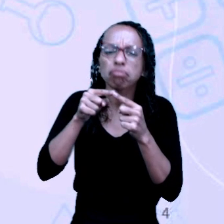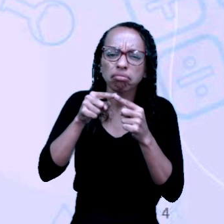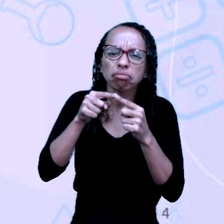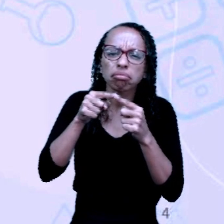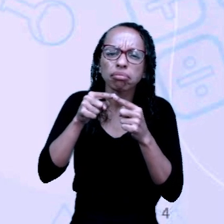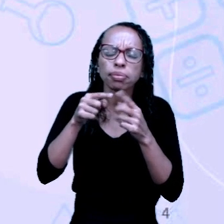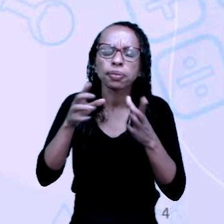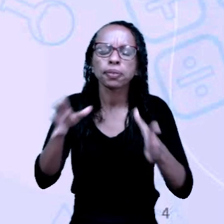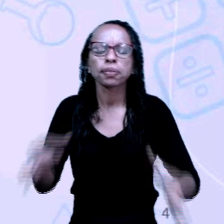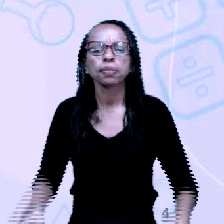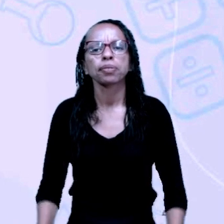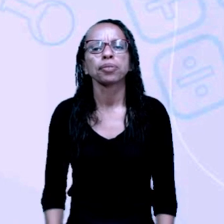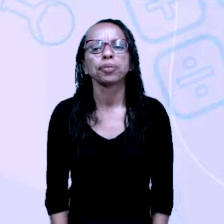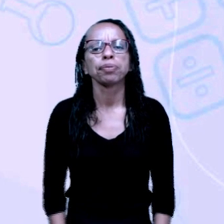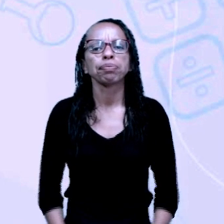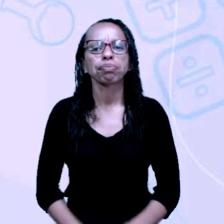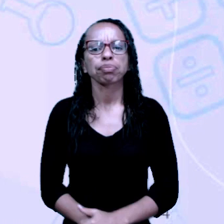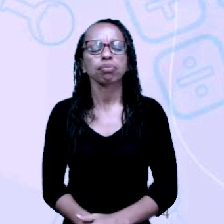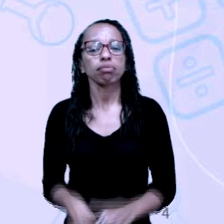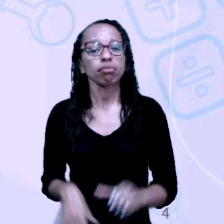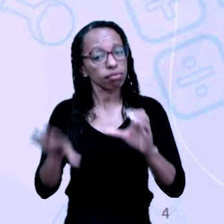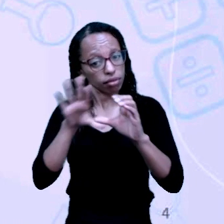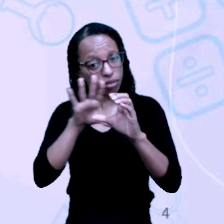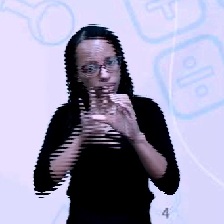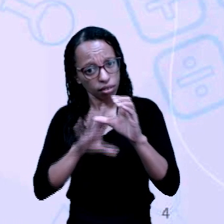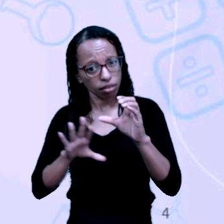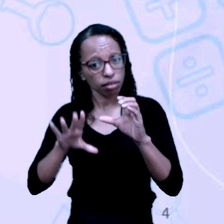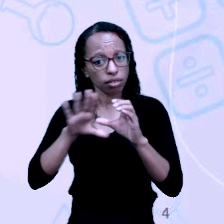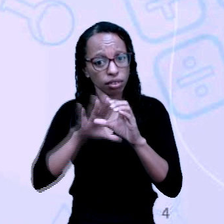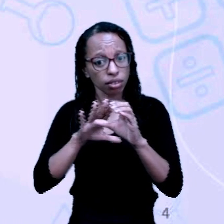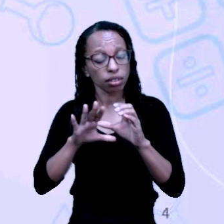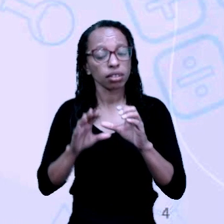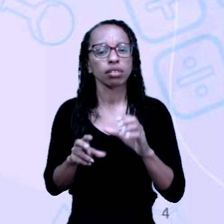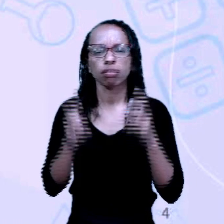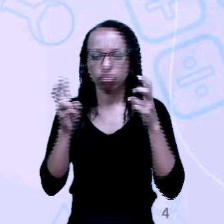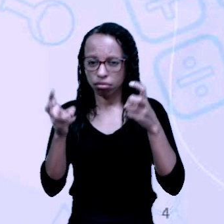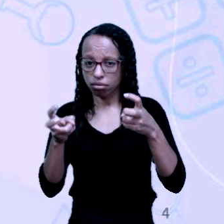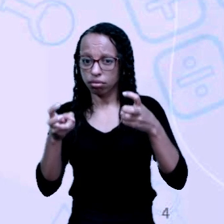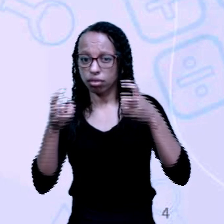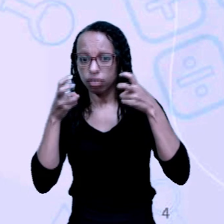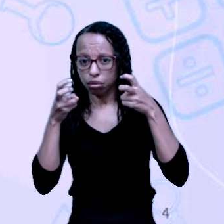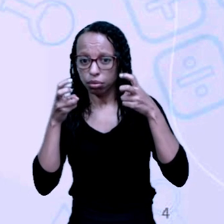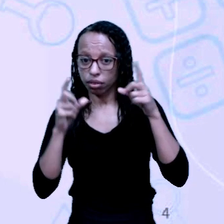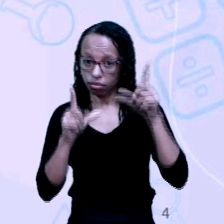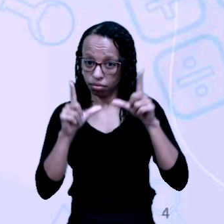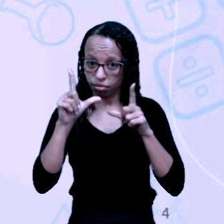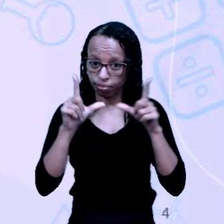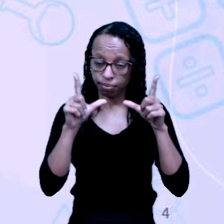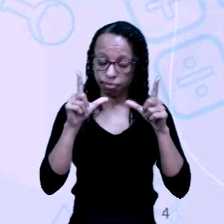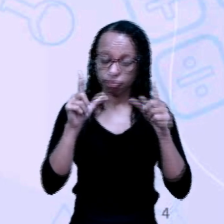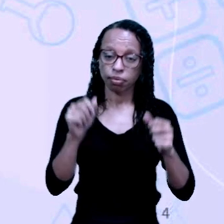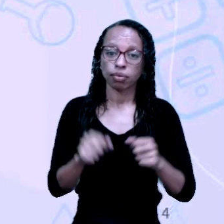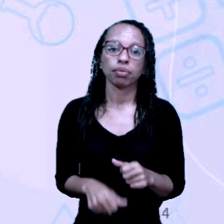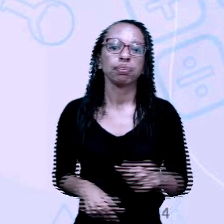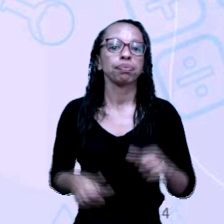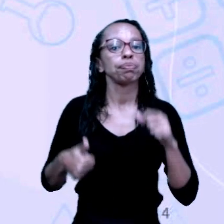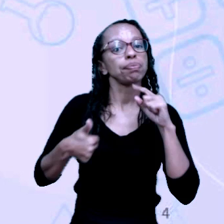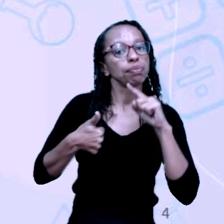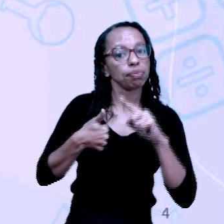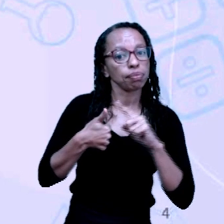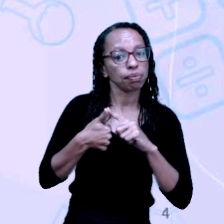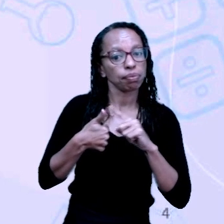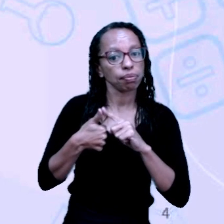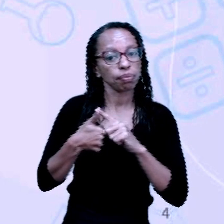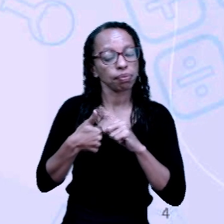não é mesmo? Com a charge, não vai ser diferente. Observem aqui na tela, que o primeiro ponto que eu fiz